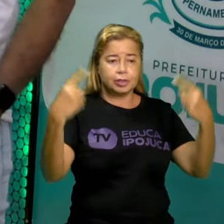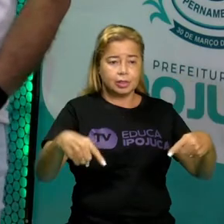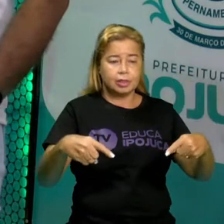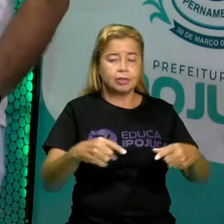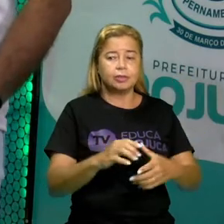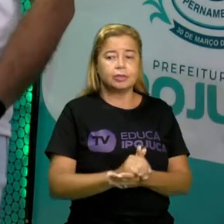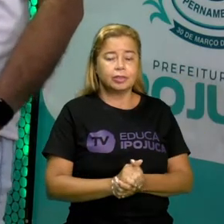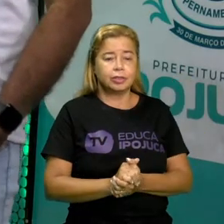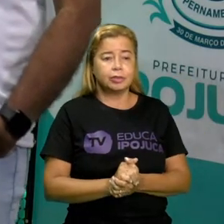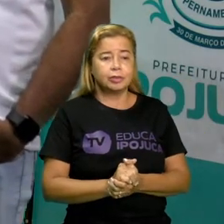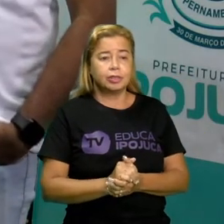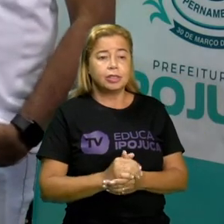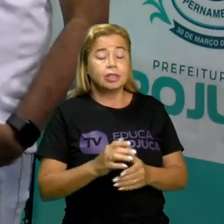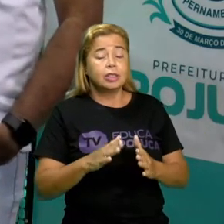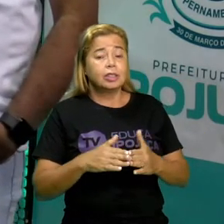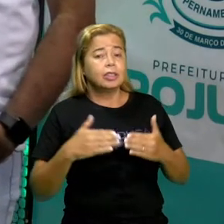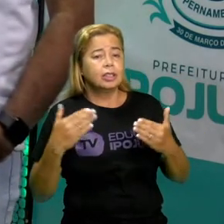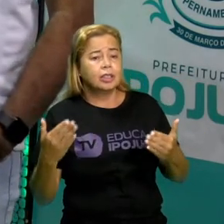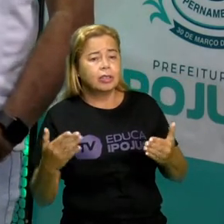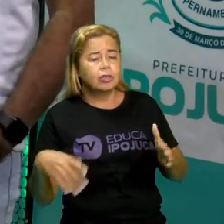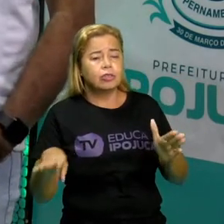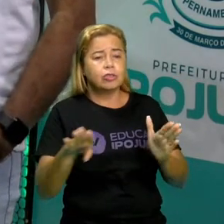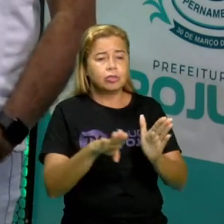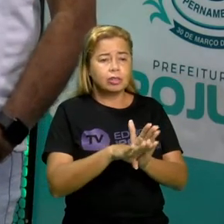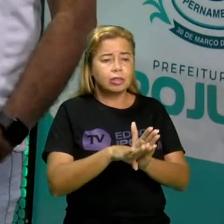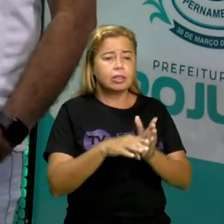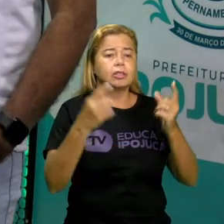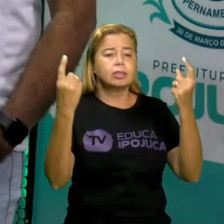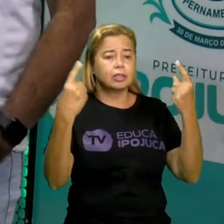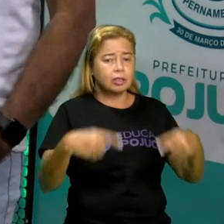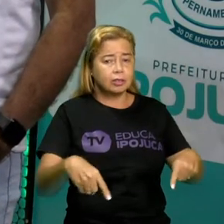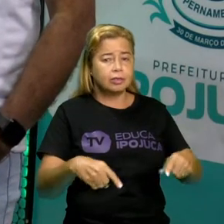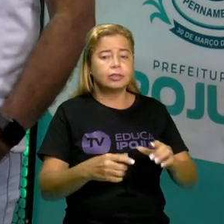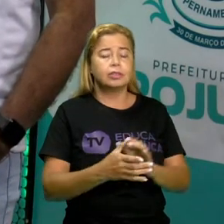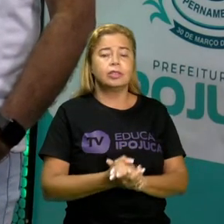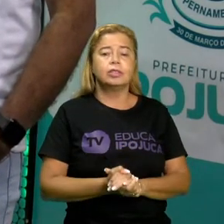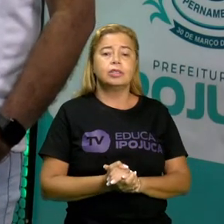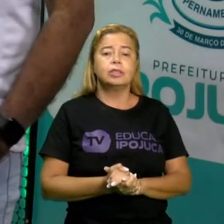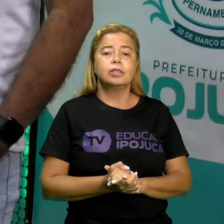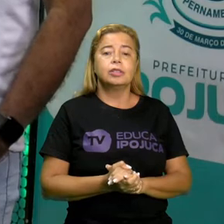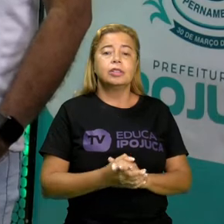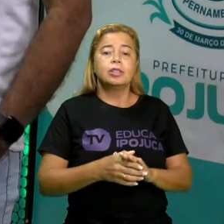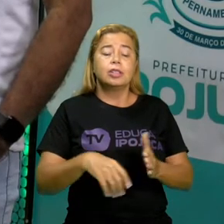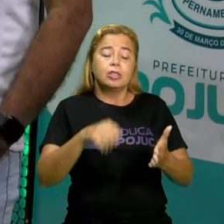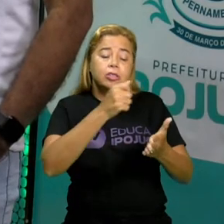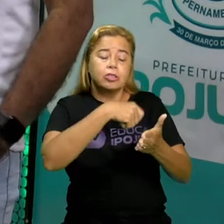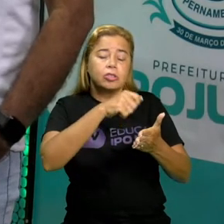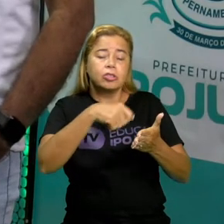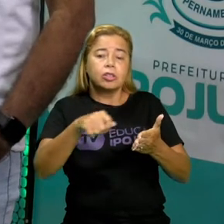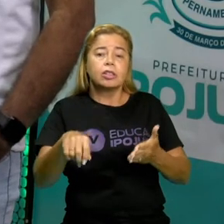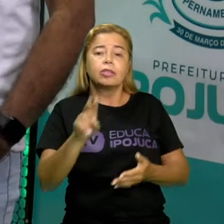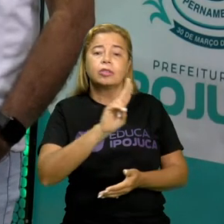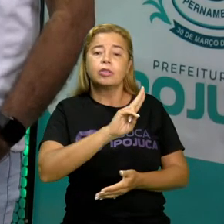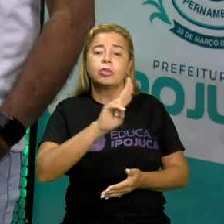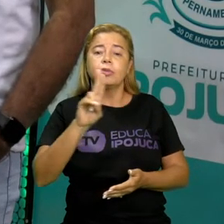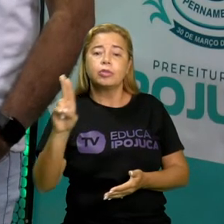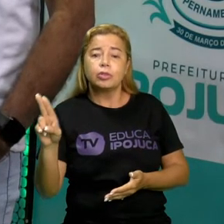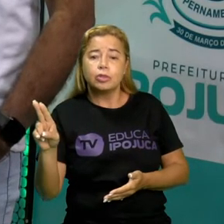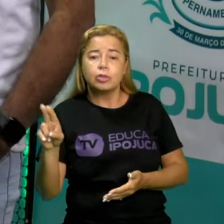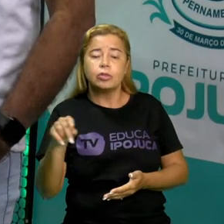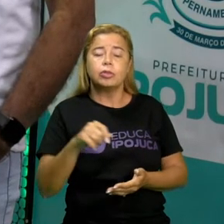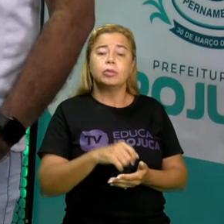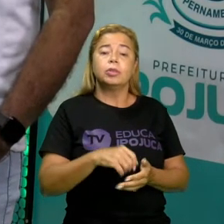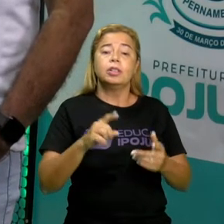Quando você estiver lá no desafio, não esqueça de colocar o seu nome completo e o nome da sua